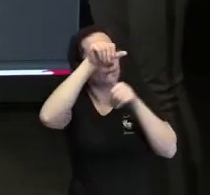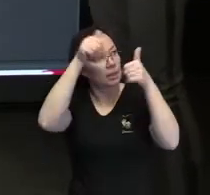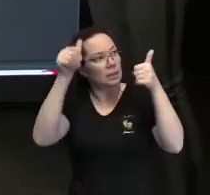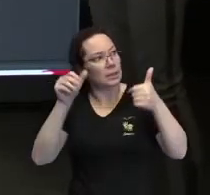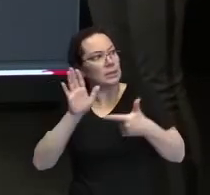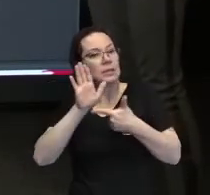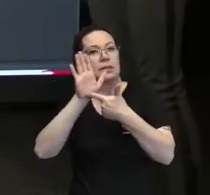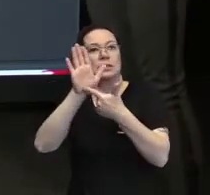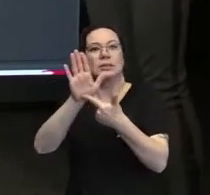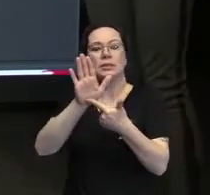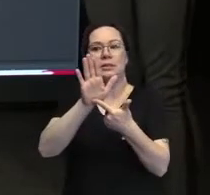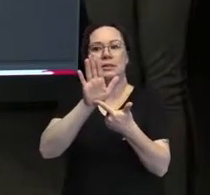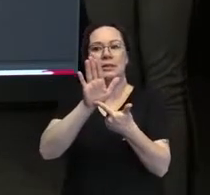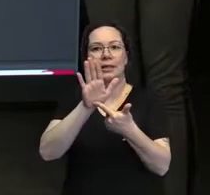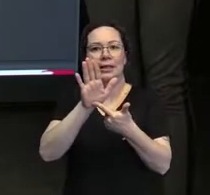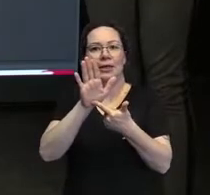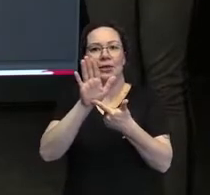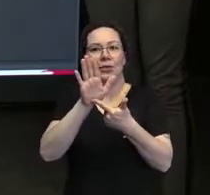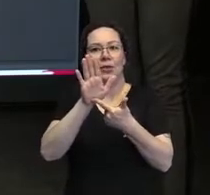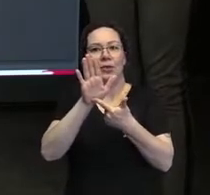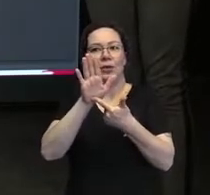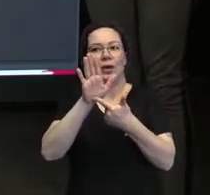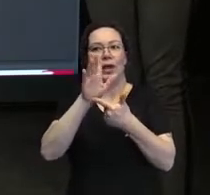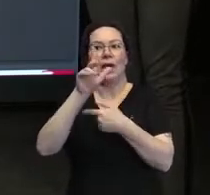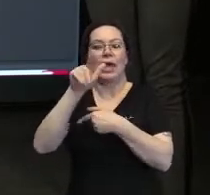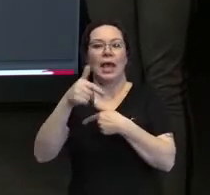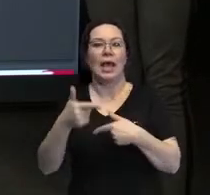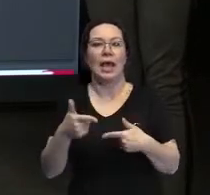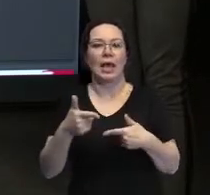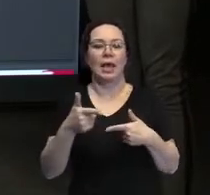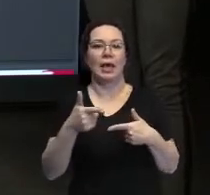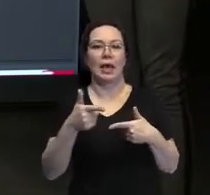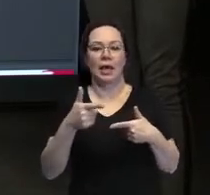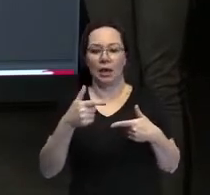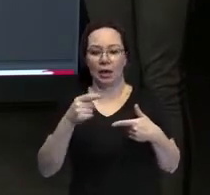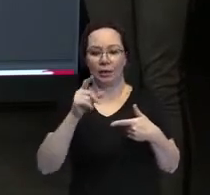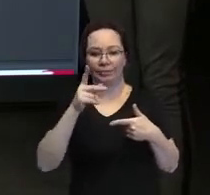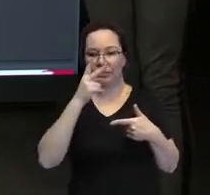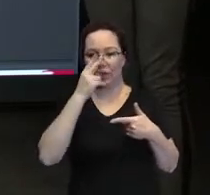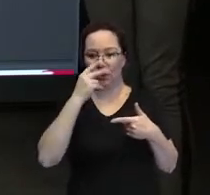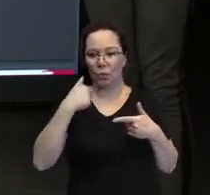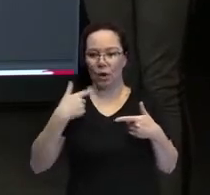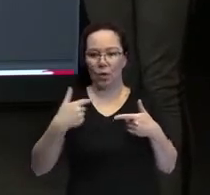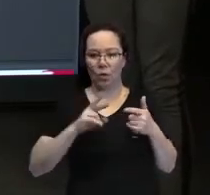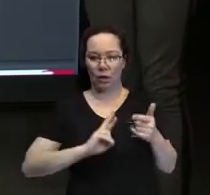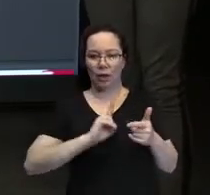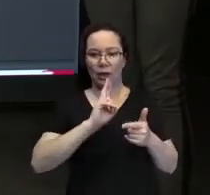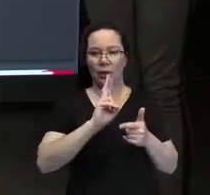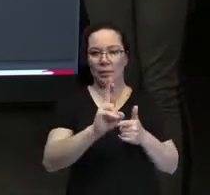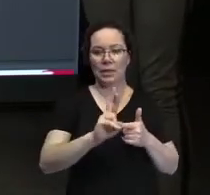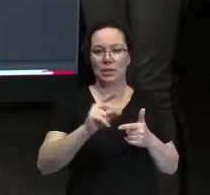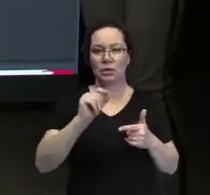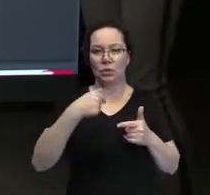a sensação que eu tive, né? Como se eu perdesse o chão.